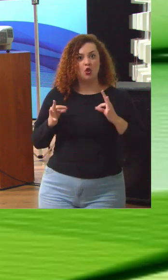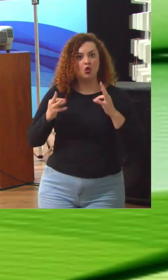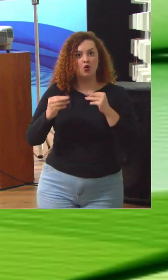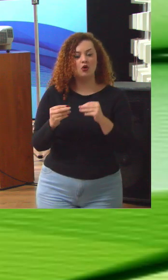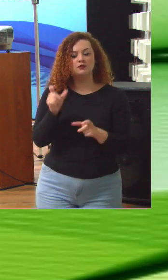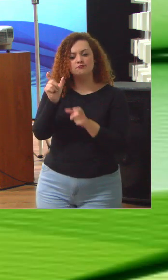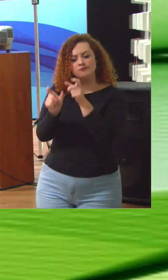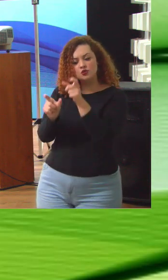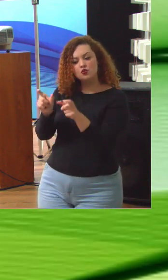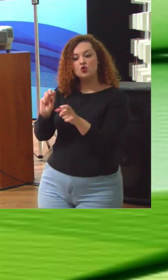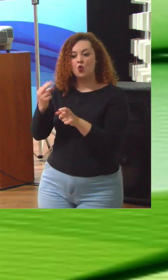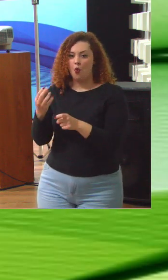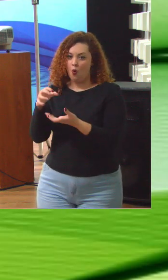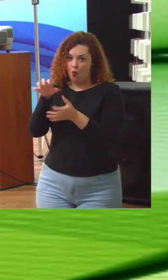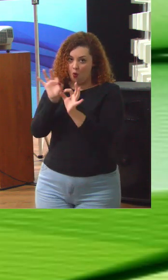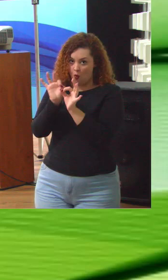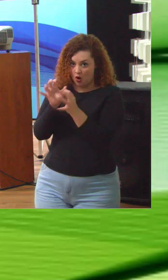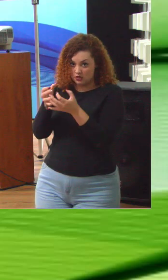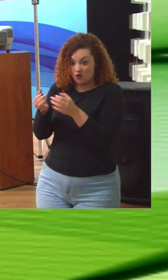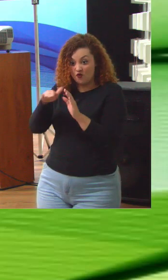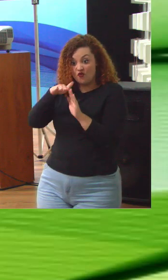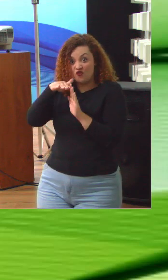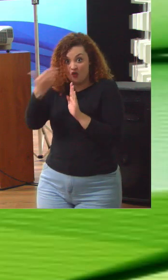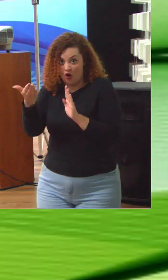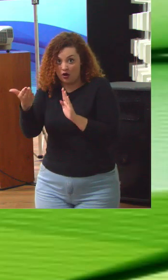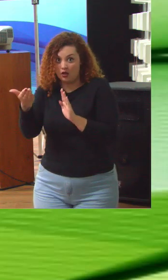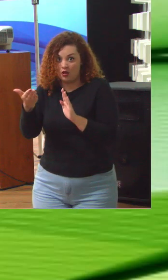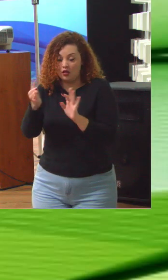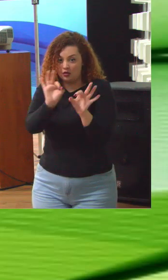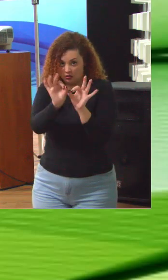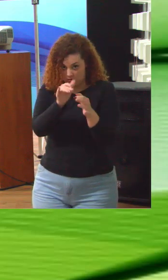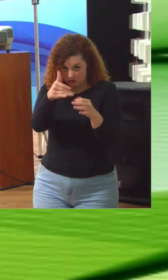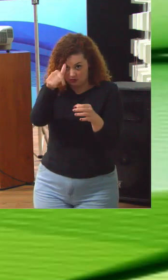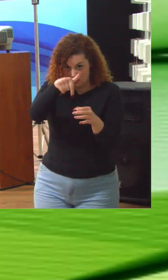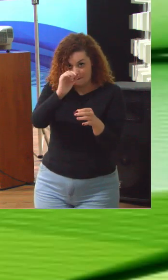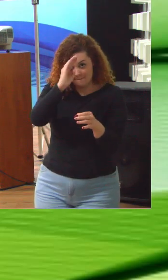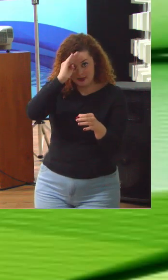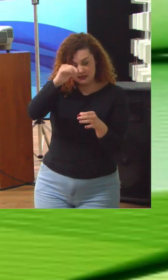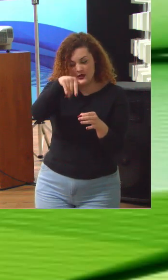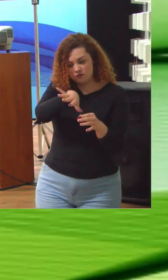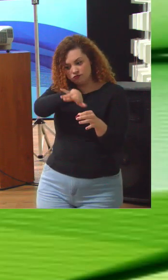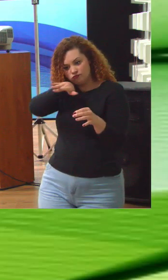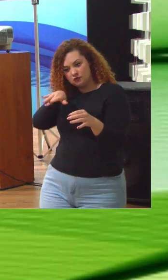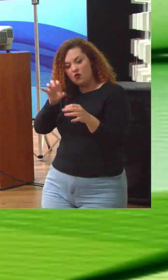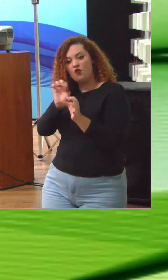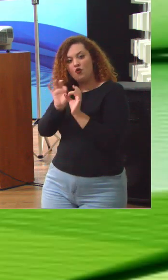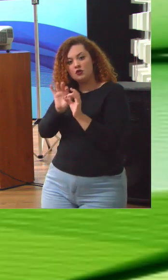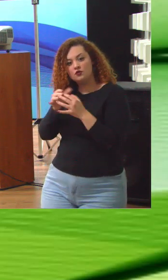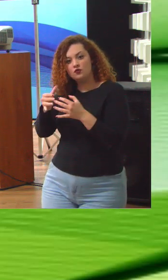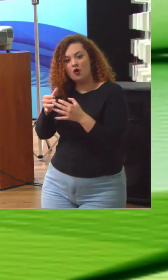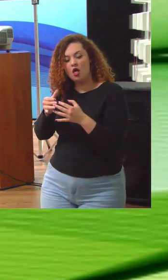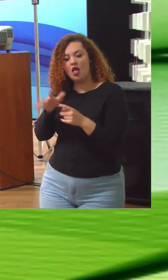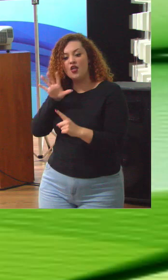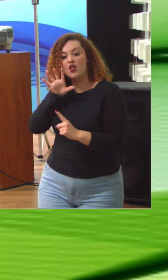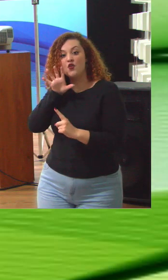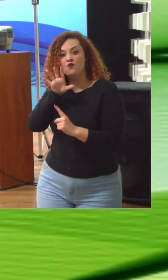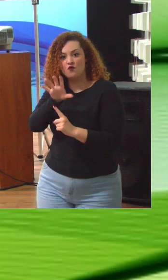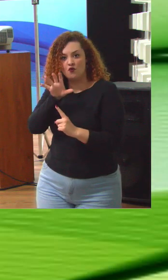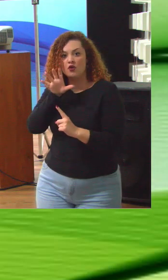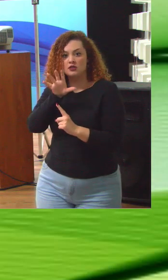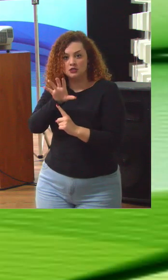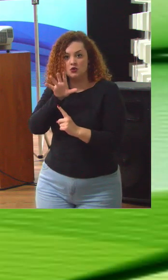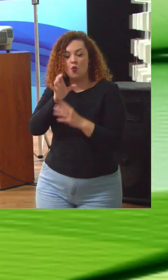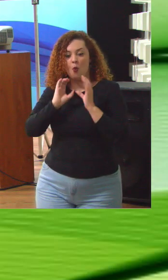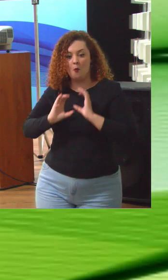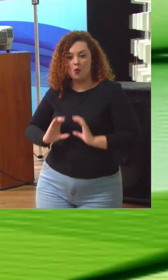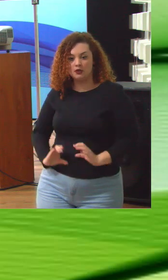ou organizações de fora da organização que influenciam o comportamento e as decisões daquela